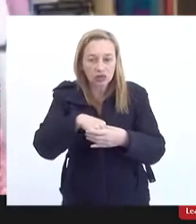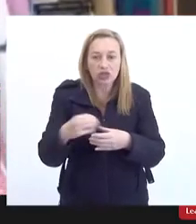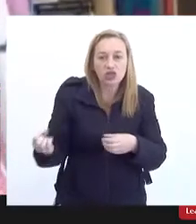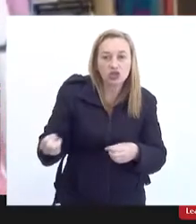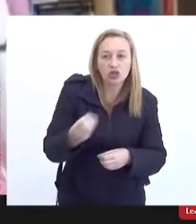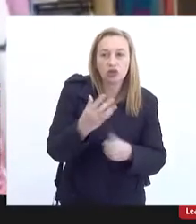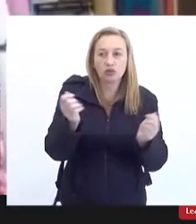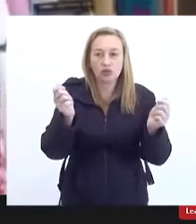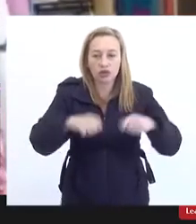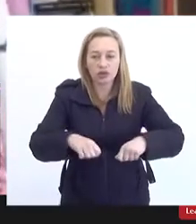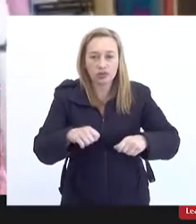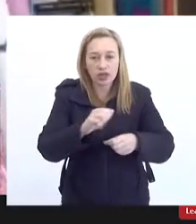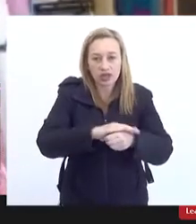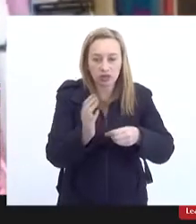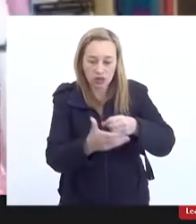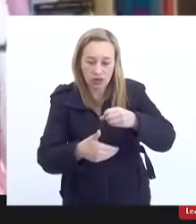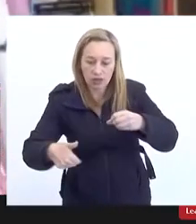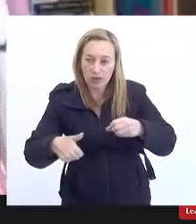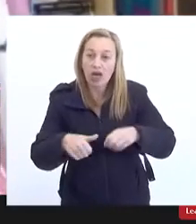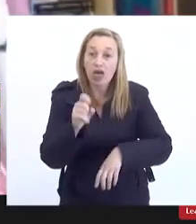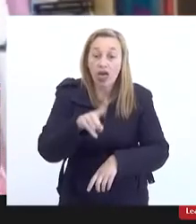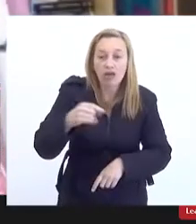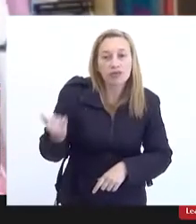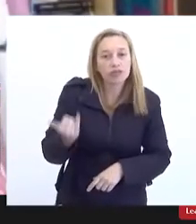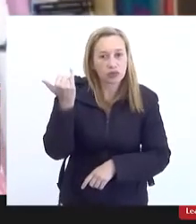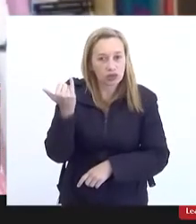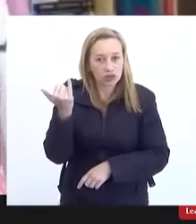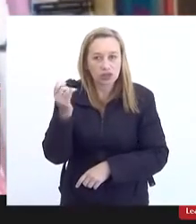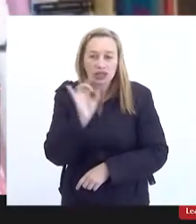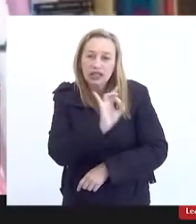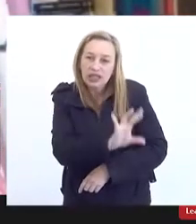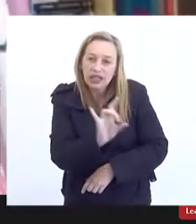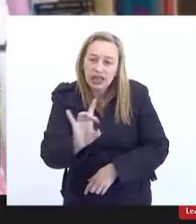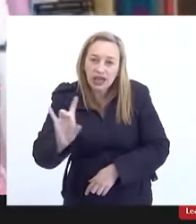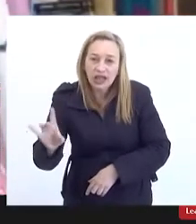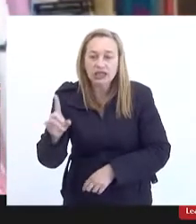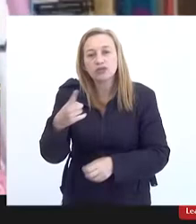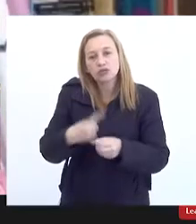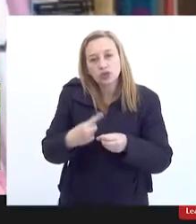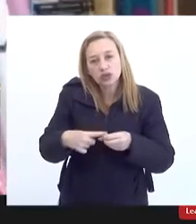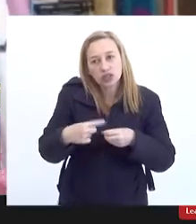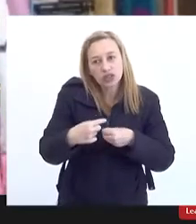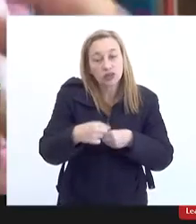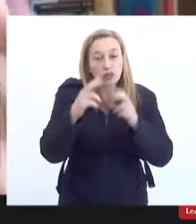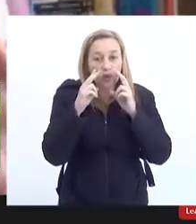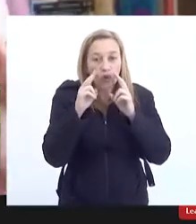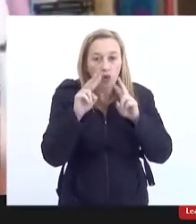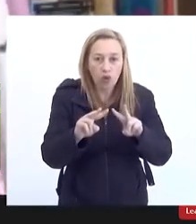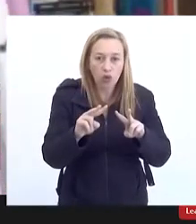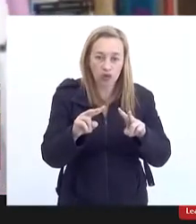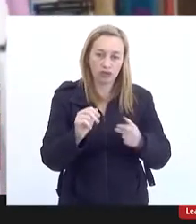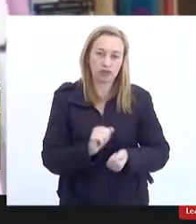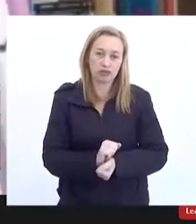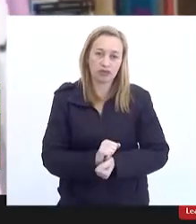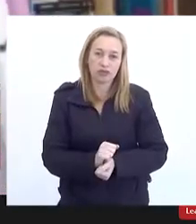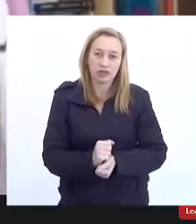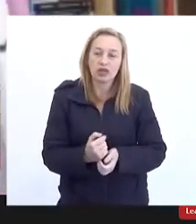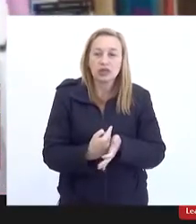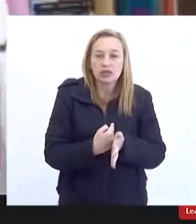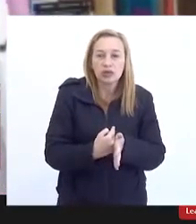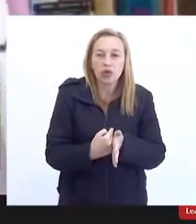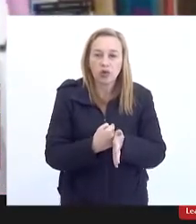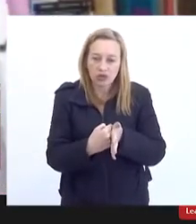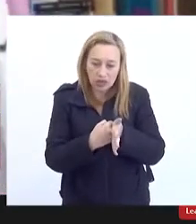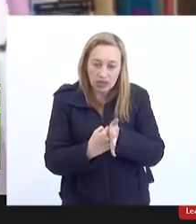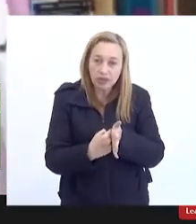possibilidades do marco do saneamento, é muito importante que cada município olhe para si mesmo e aí não